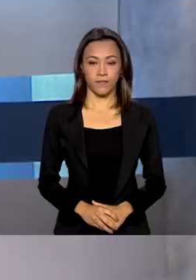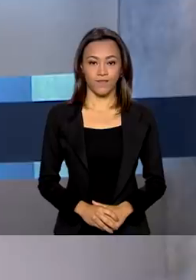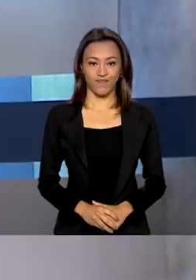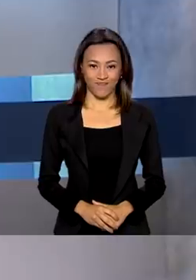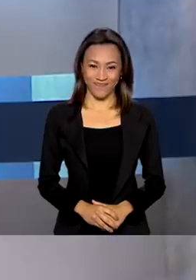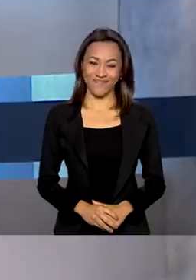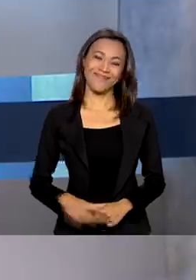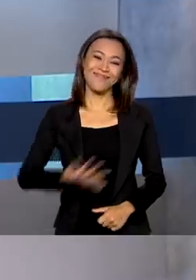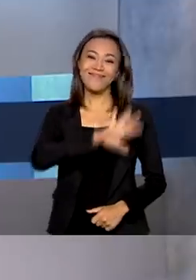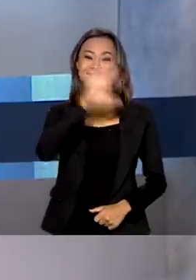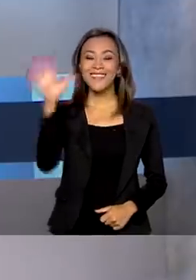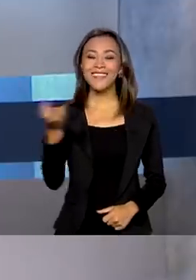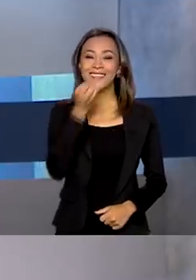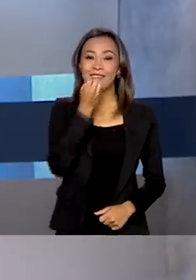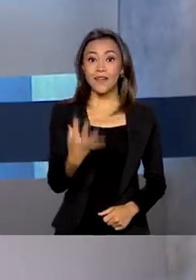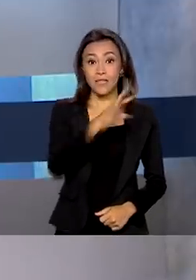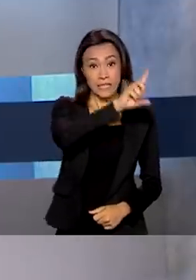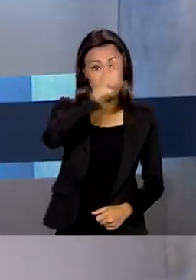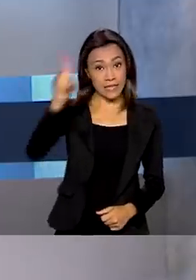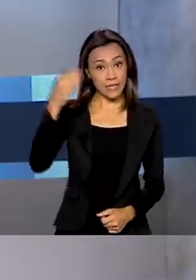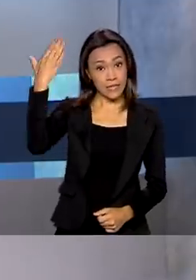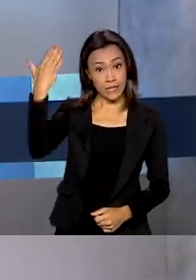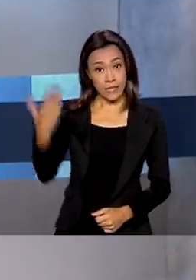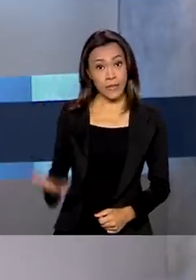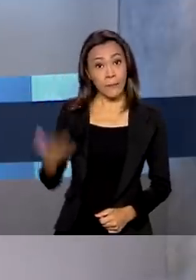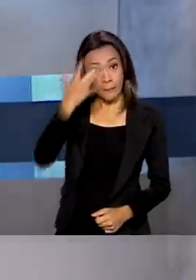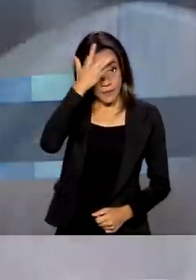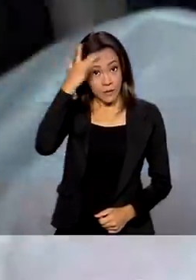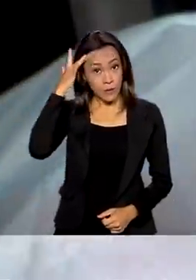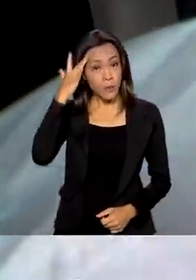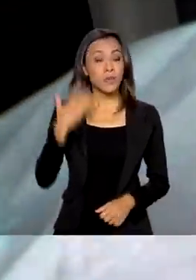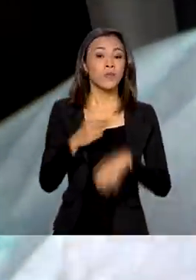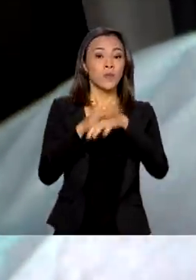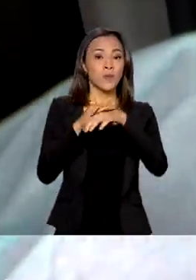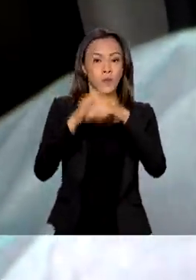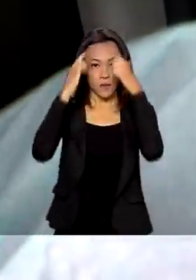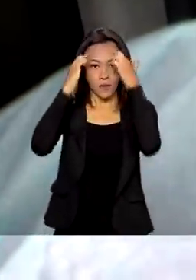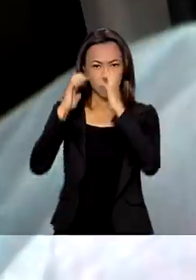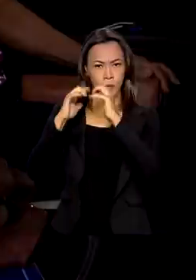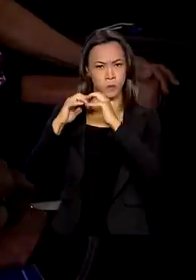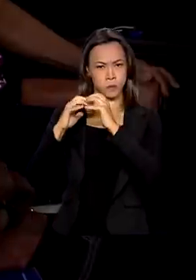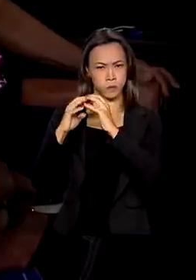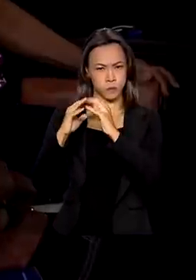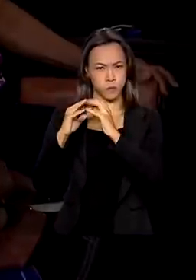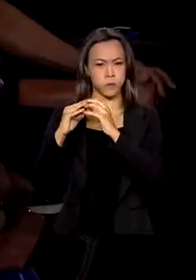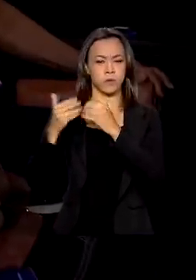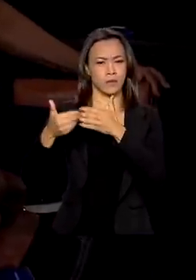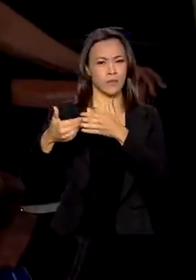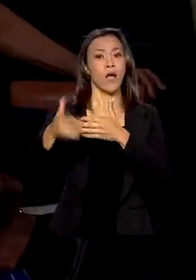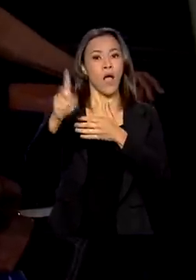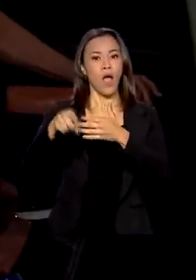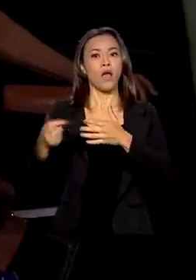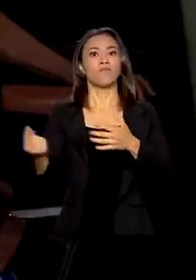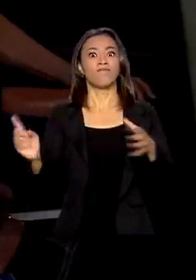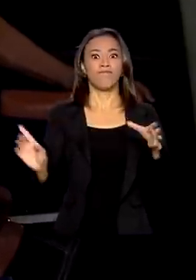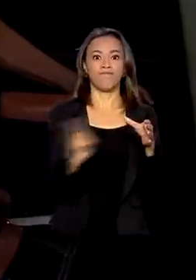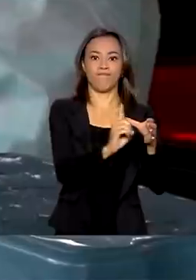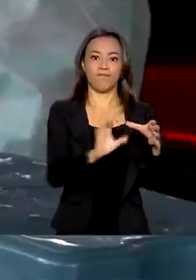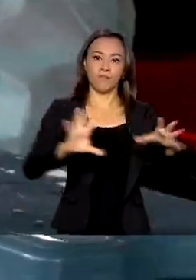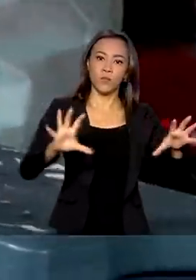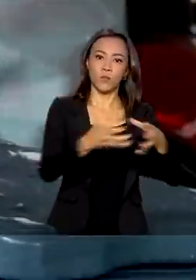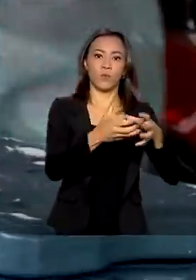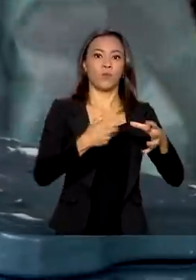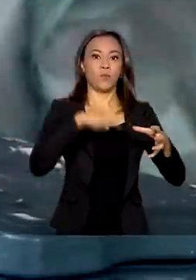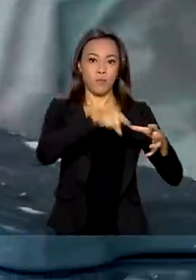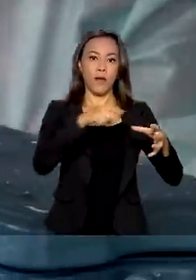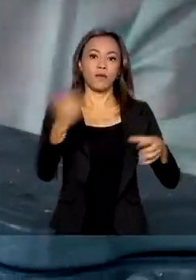Olá, bom dia! Pessoas com doenças neurológicas crônicas são incluídas como prioridade na vacinação